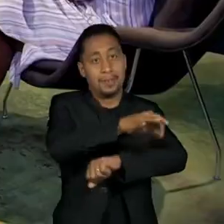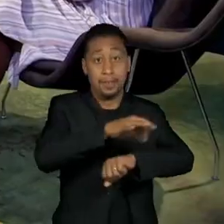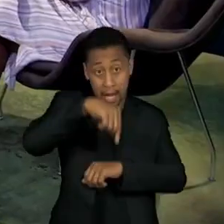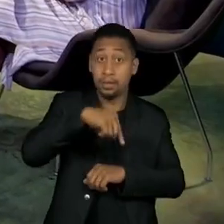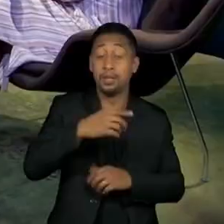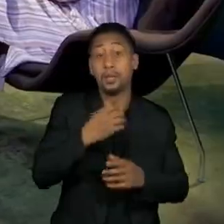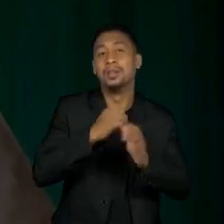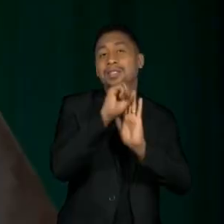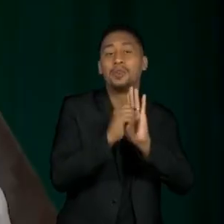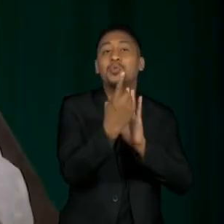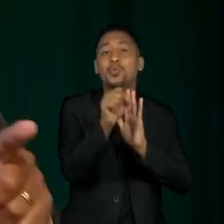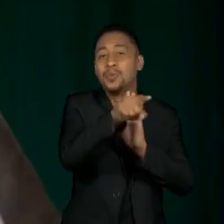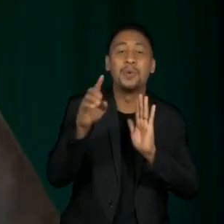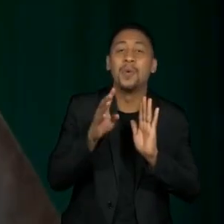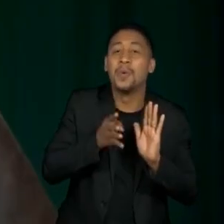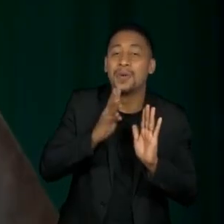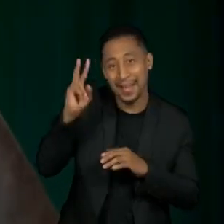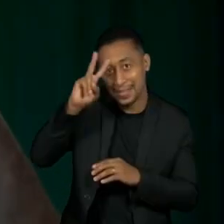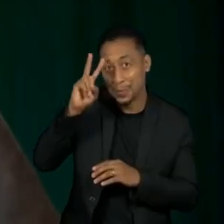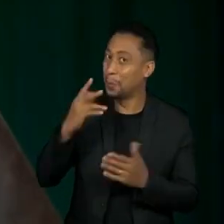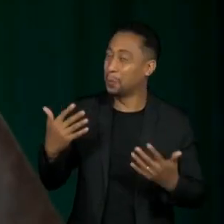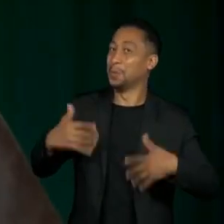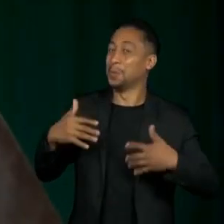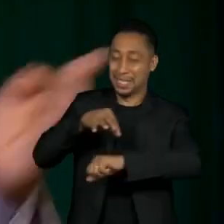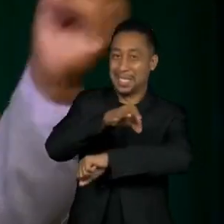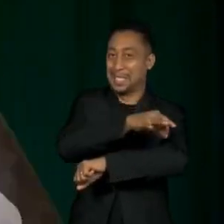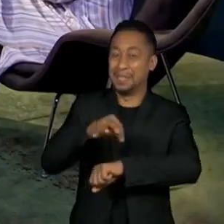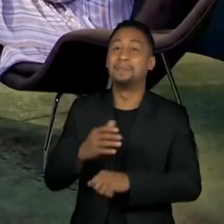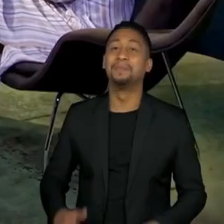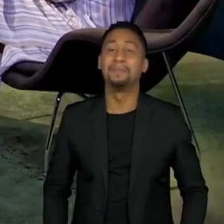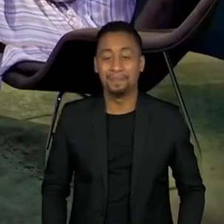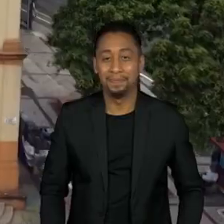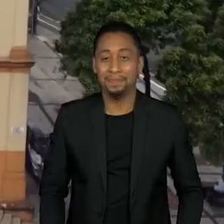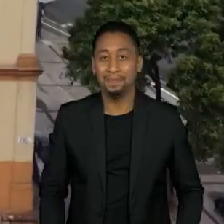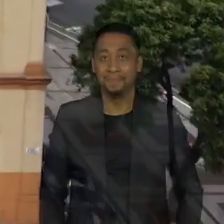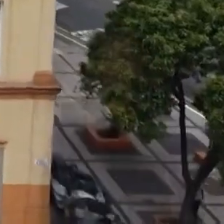século XVIII. Eu vou convidar vocês para conhecer essa história fascinante do nosso grande arquiteto Tebas. Vamos lá?